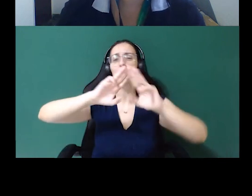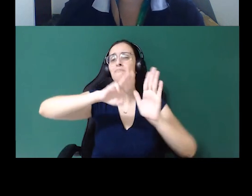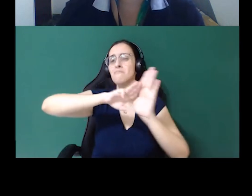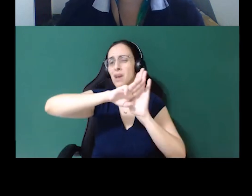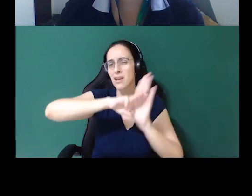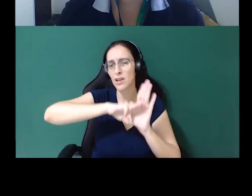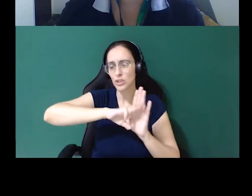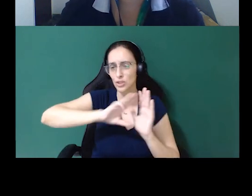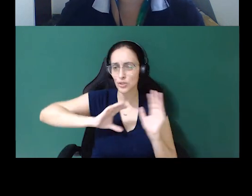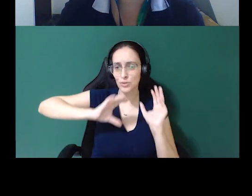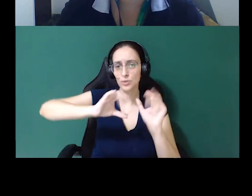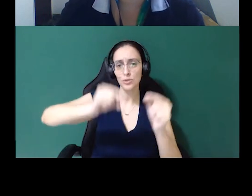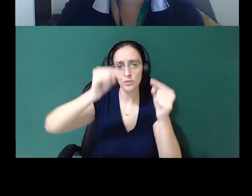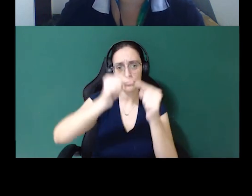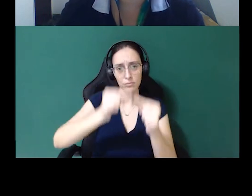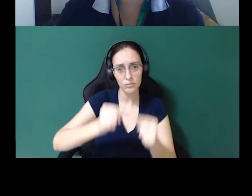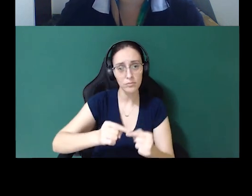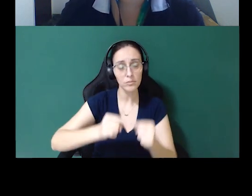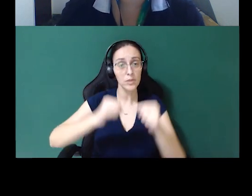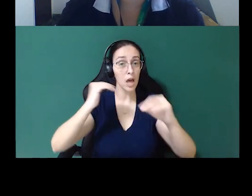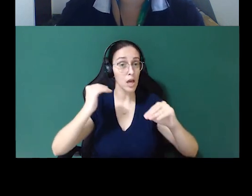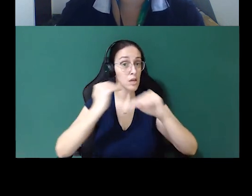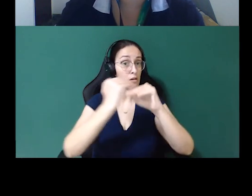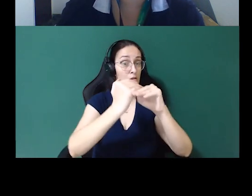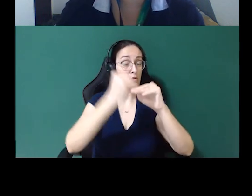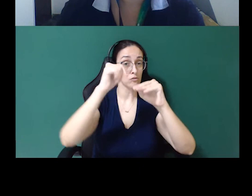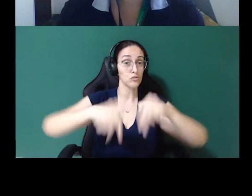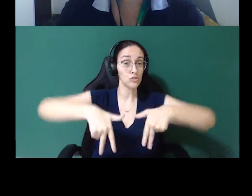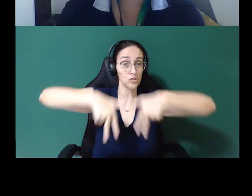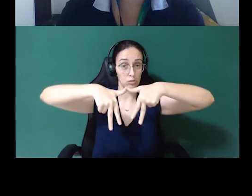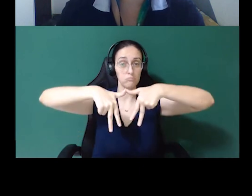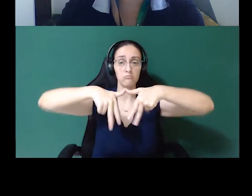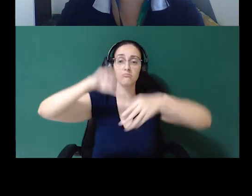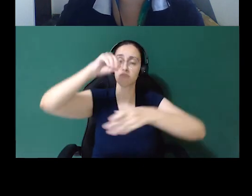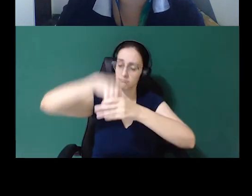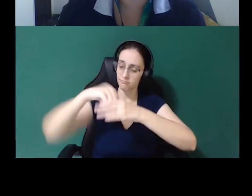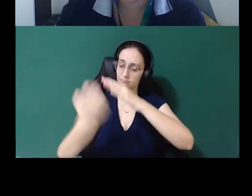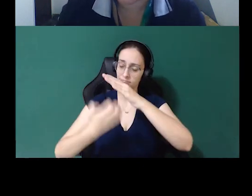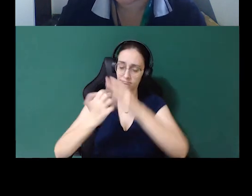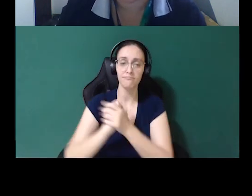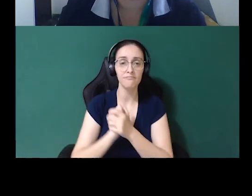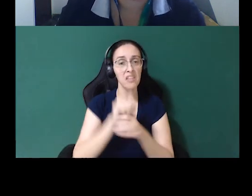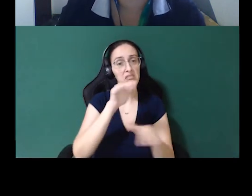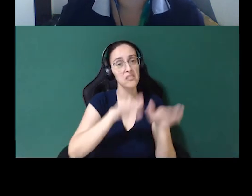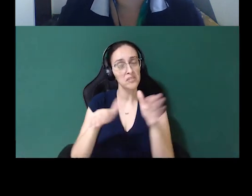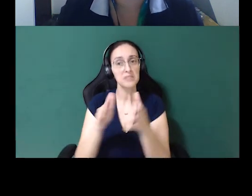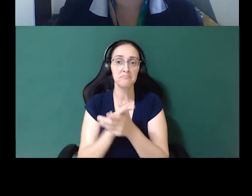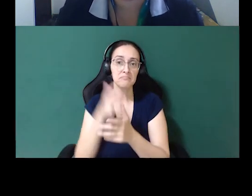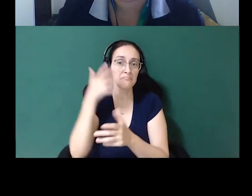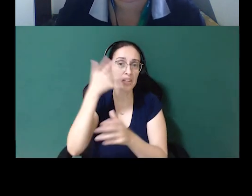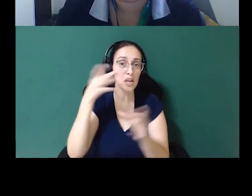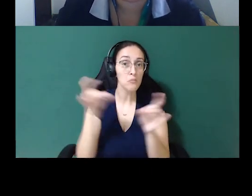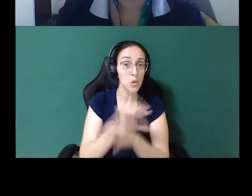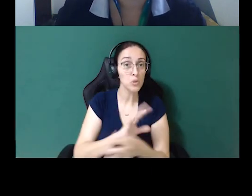de aplicação da igualdade de gênero nas empresas. Então, talvez, nessa palestra, ou após o